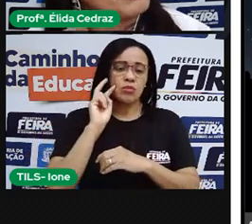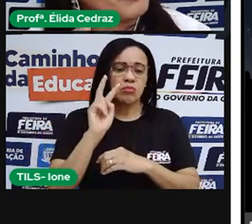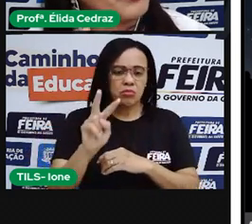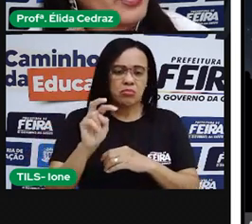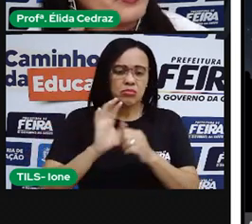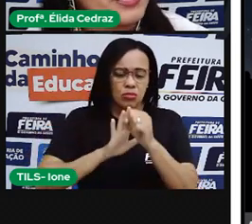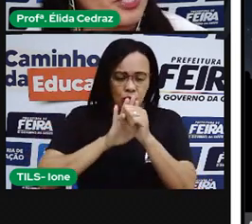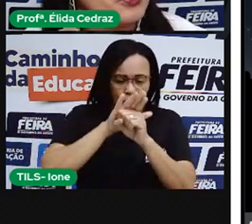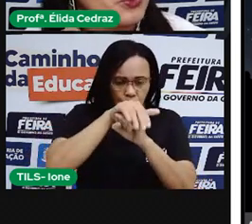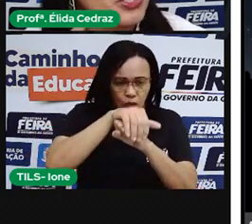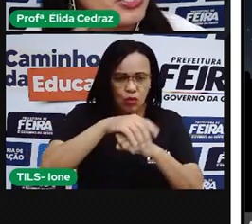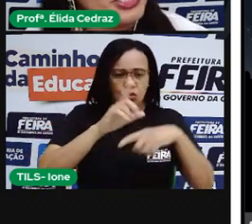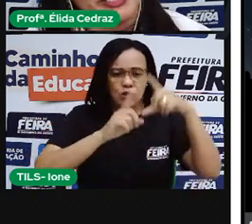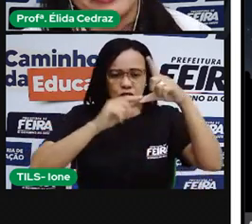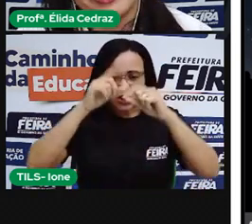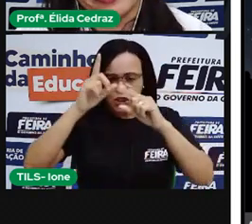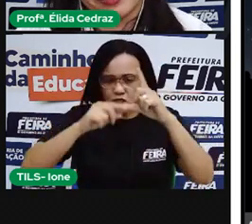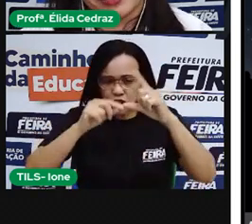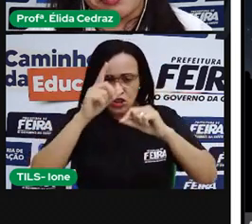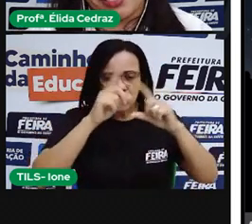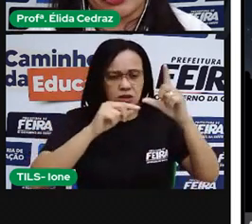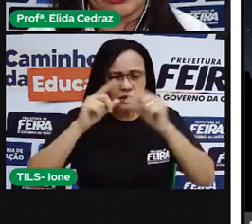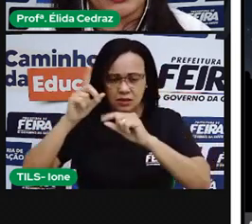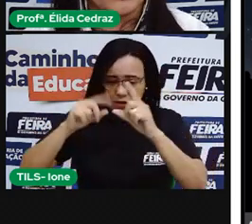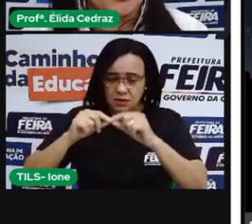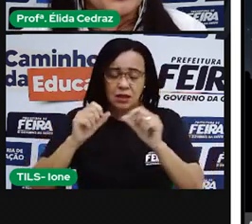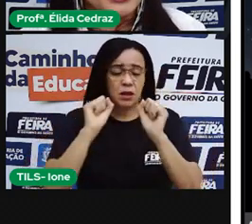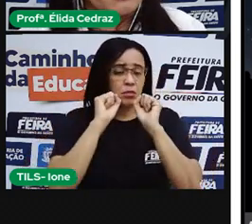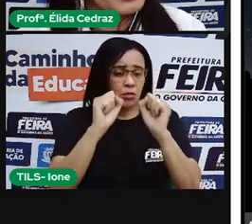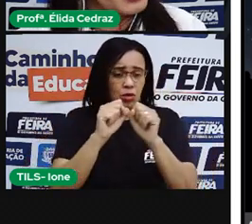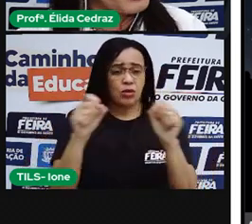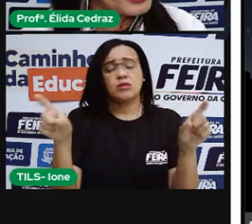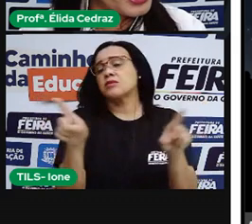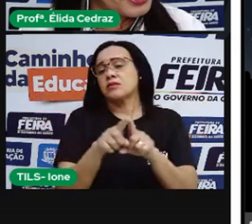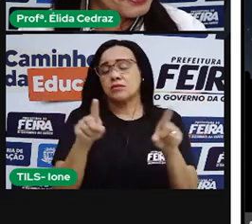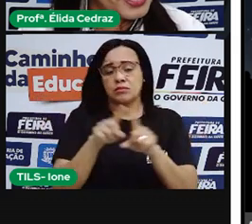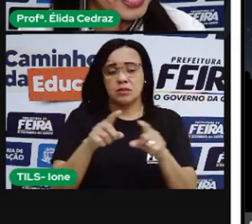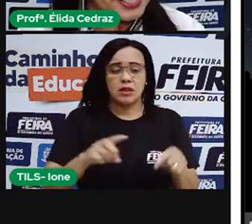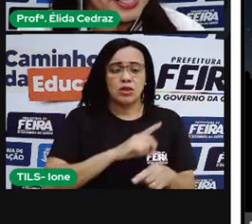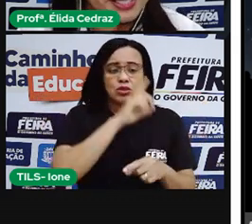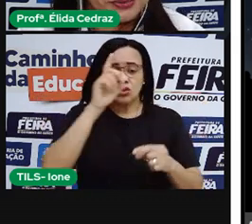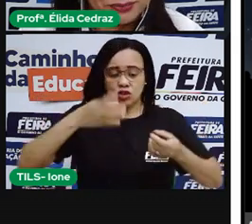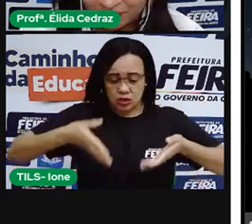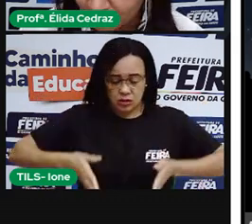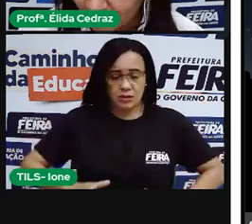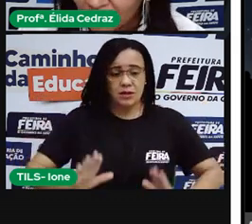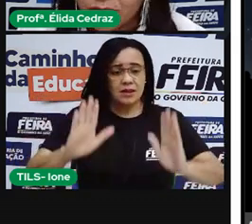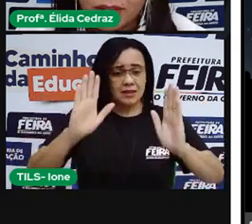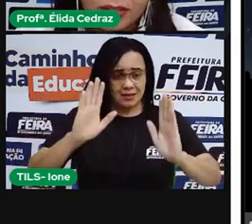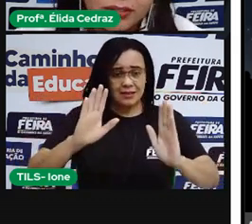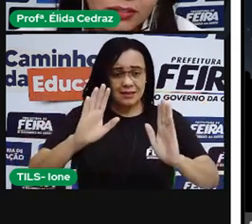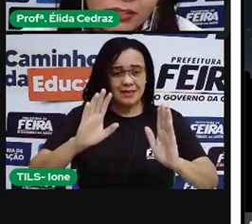procurar o céu do dia do seu nascimento. Como estava o céu no dia que você nasceu?